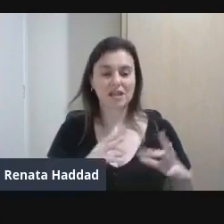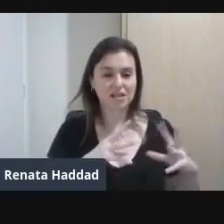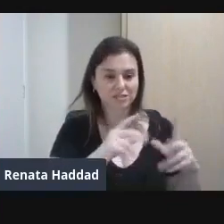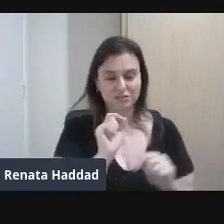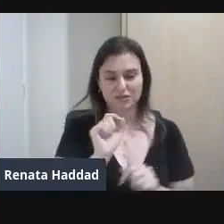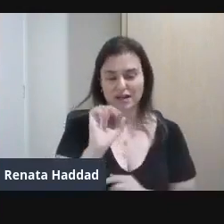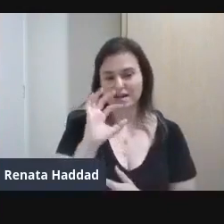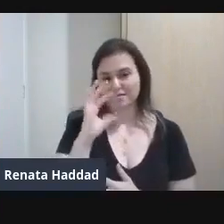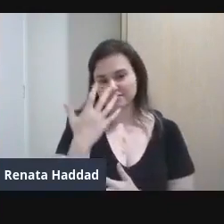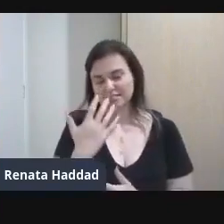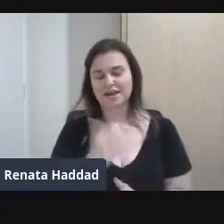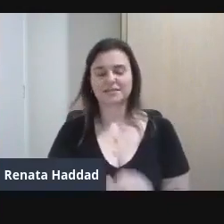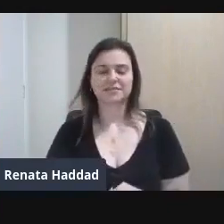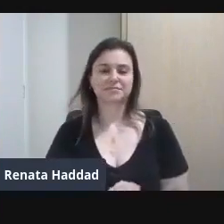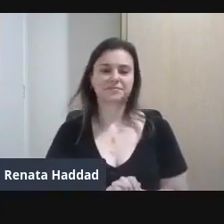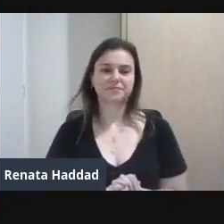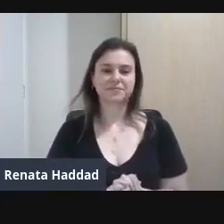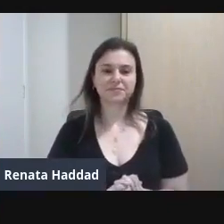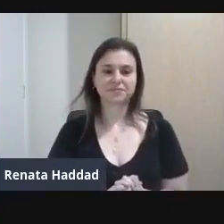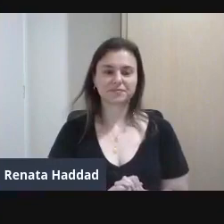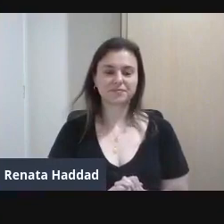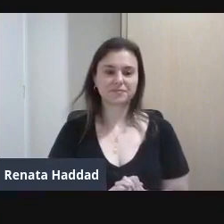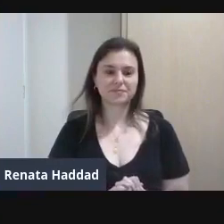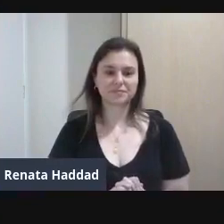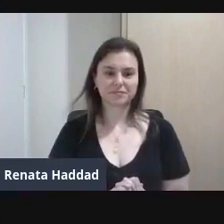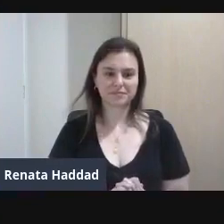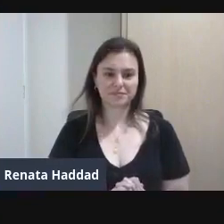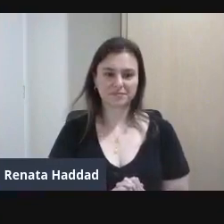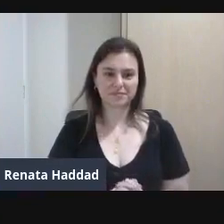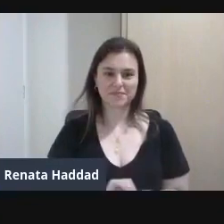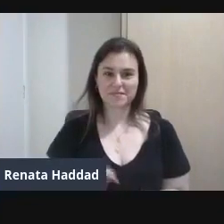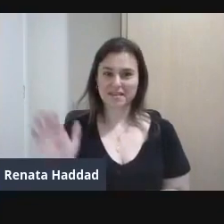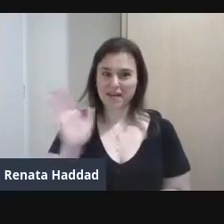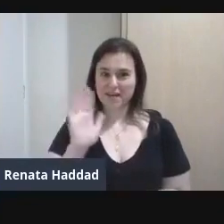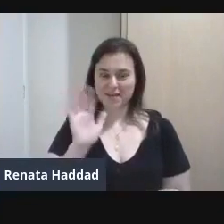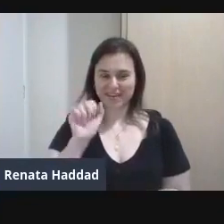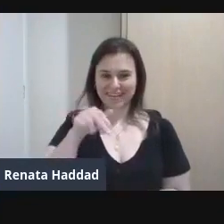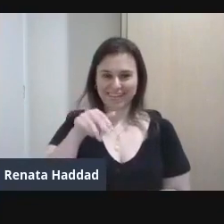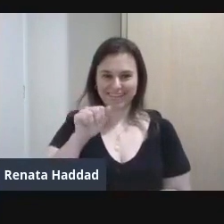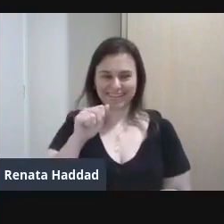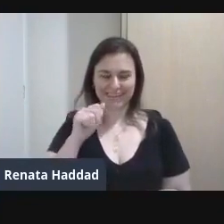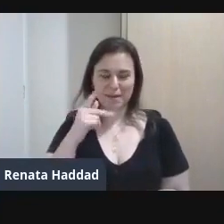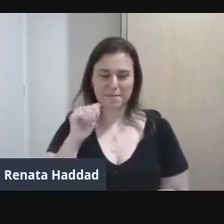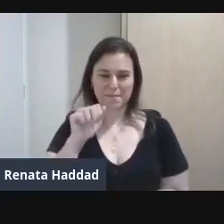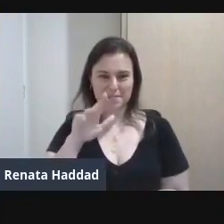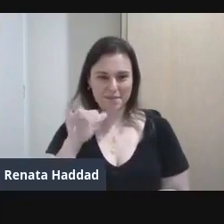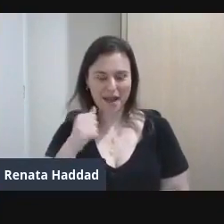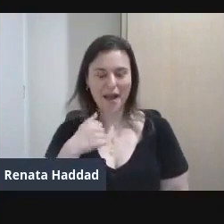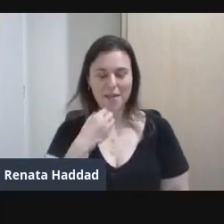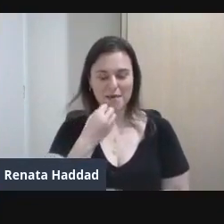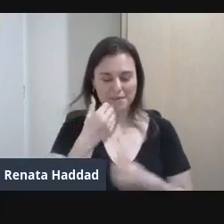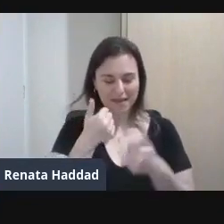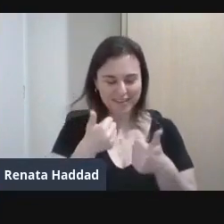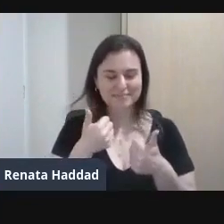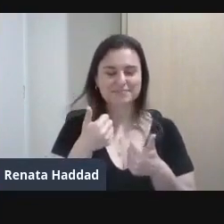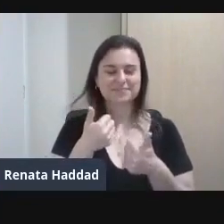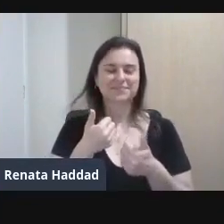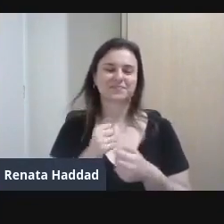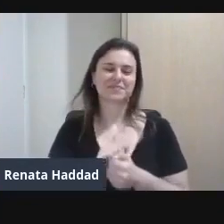acontece Vem acontecendo Oi Ana Paula Tudo bem com você Muito bem vinda